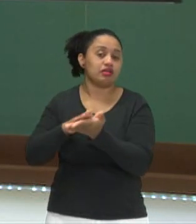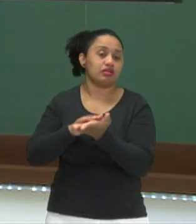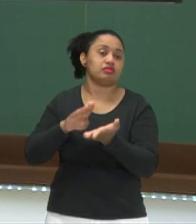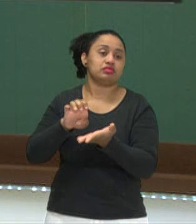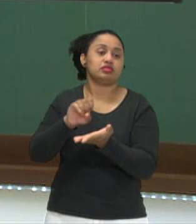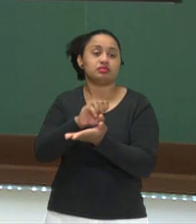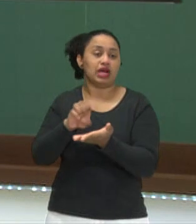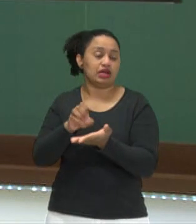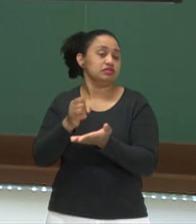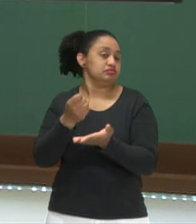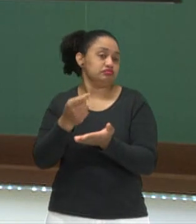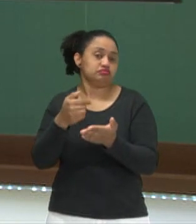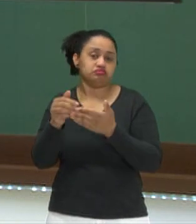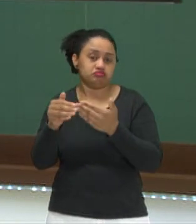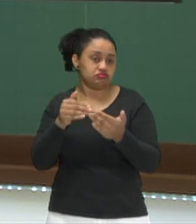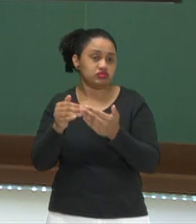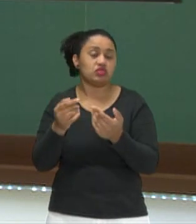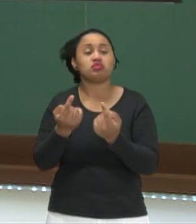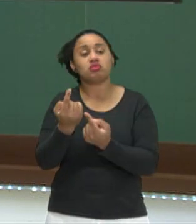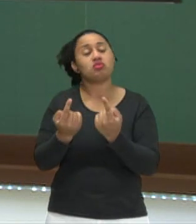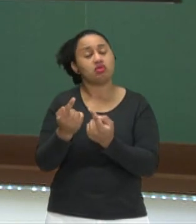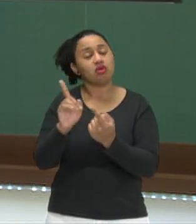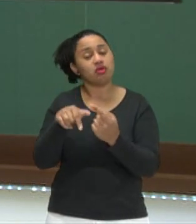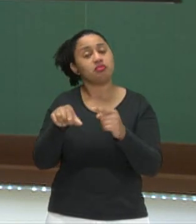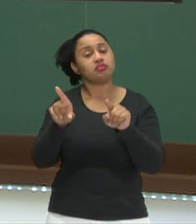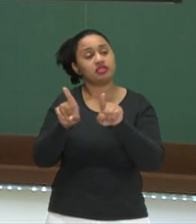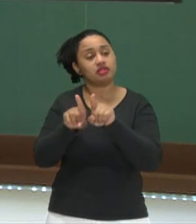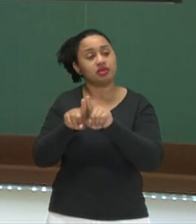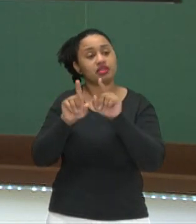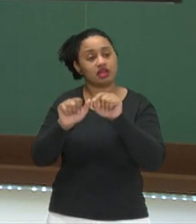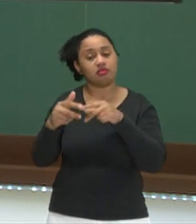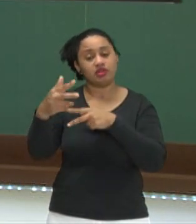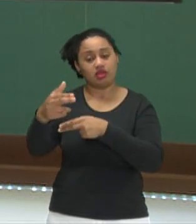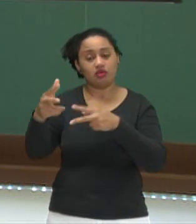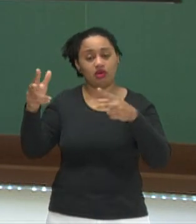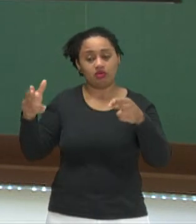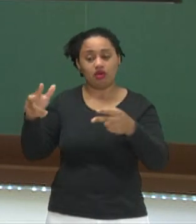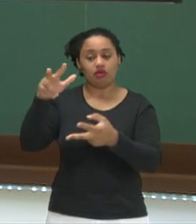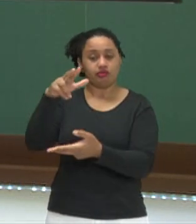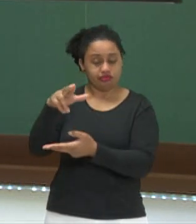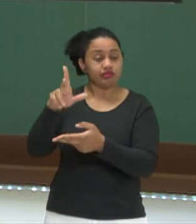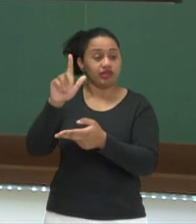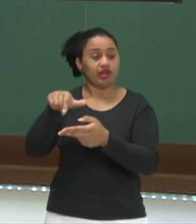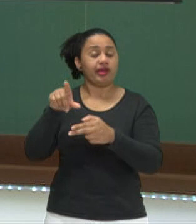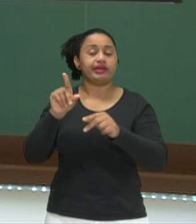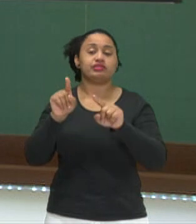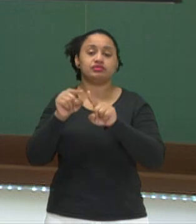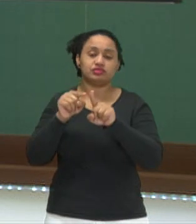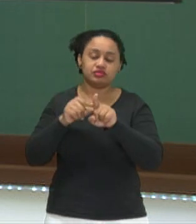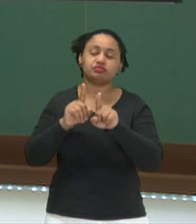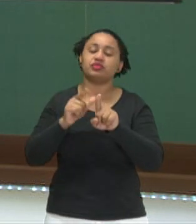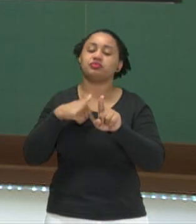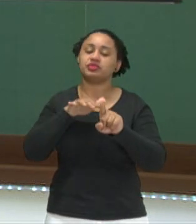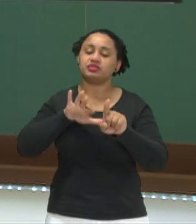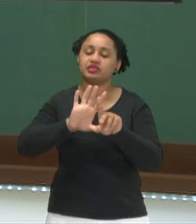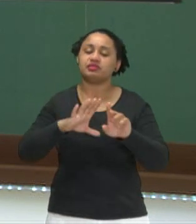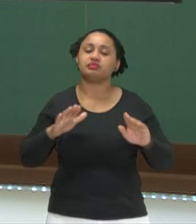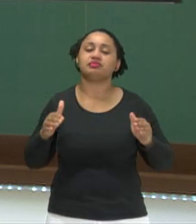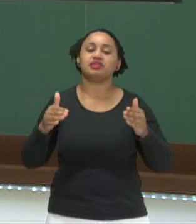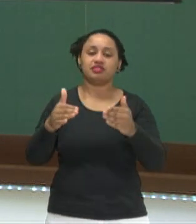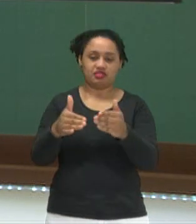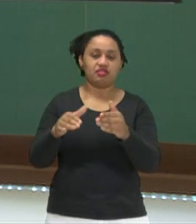Ou a da frente, a do fundo também. Por isso são considerados como exatamente casos